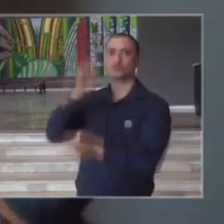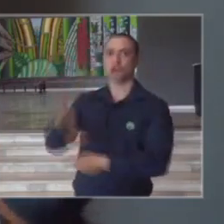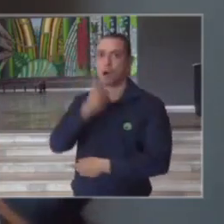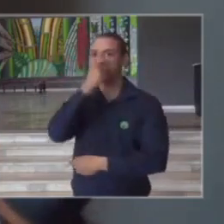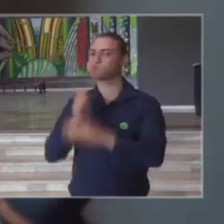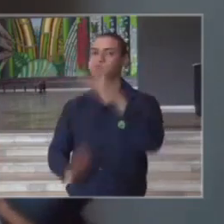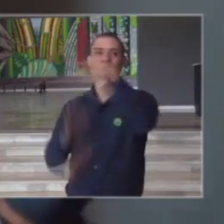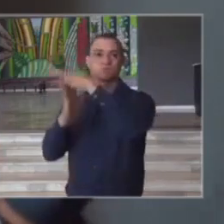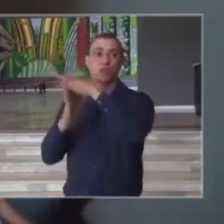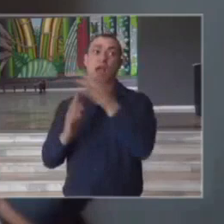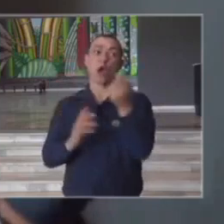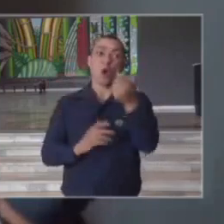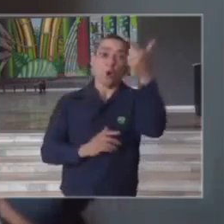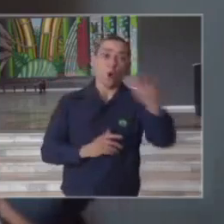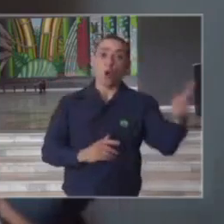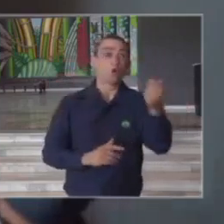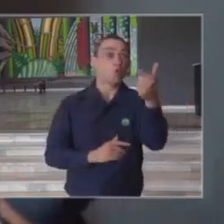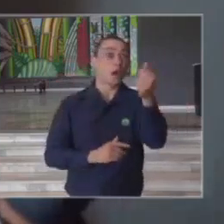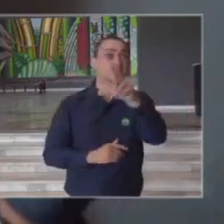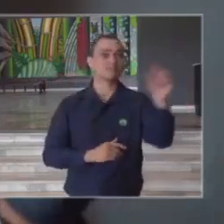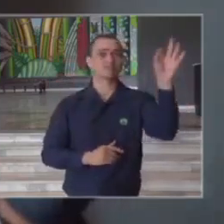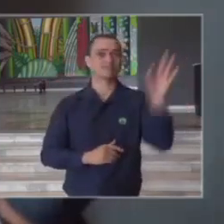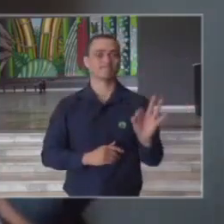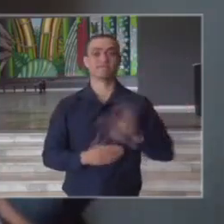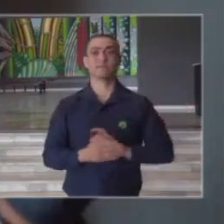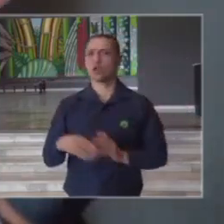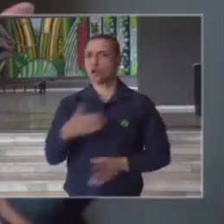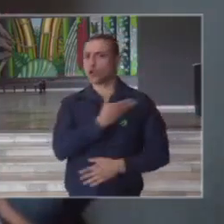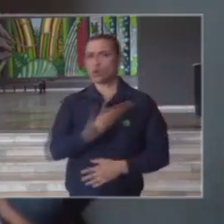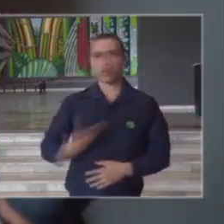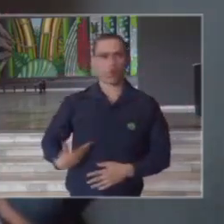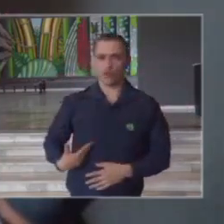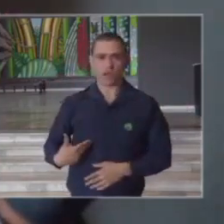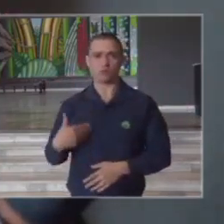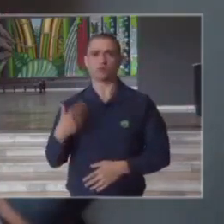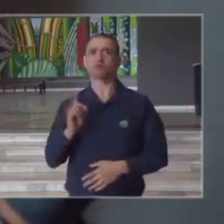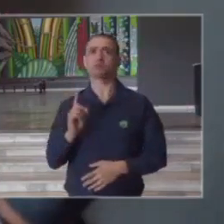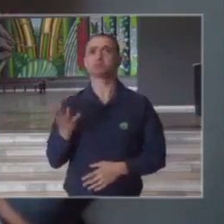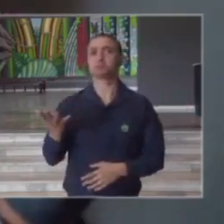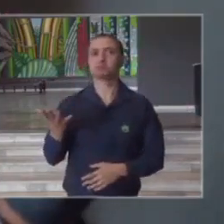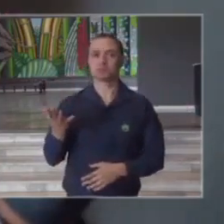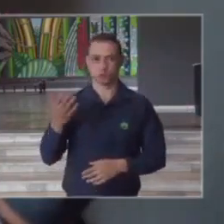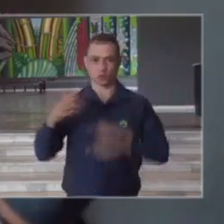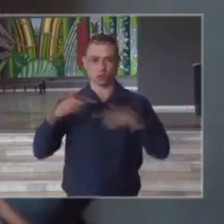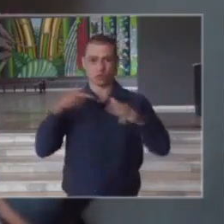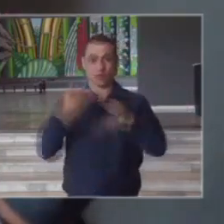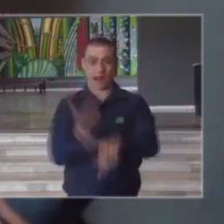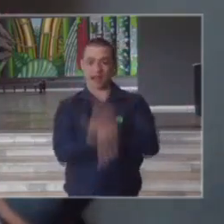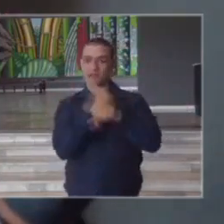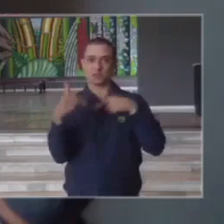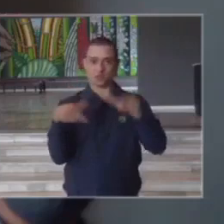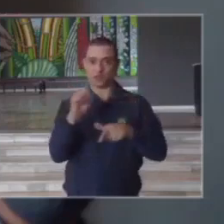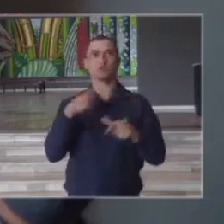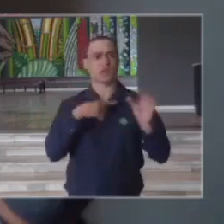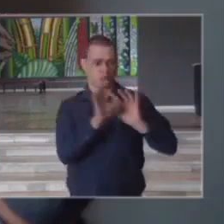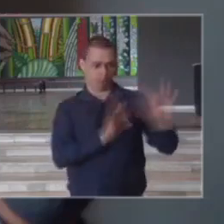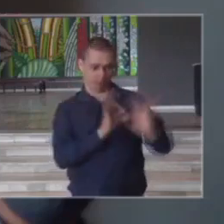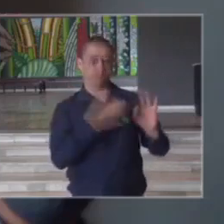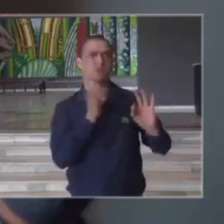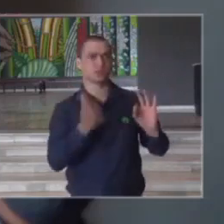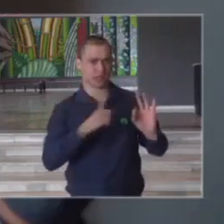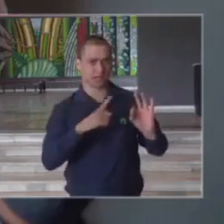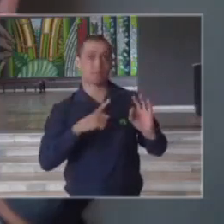em outros chegando próximo a 100% o governo não trabalha de véspera o governo tem um planejamento